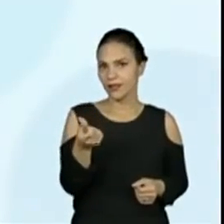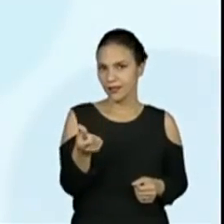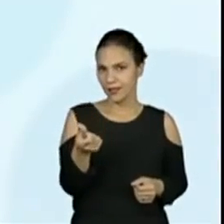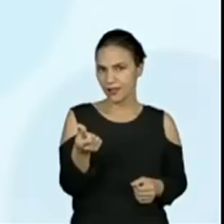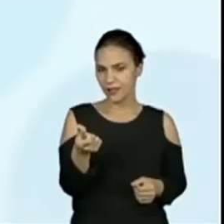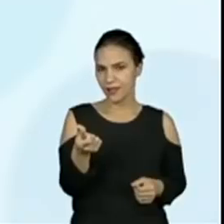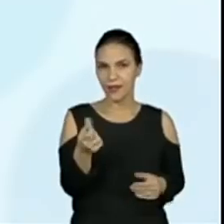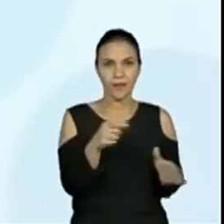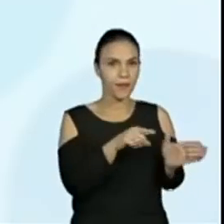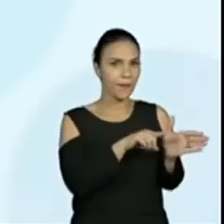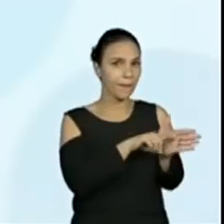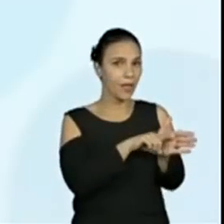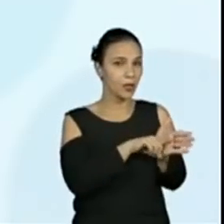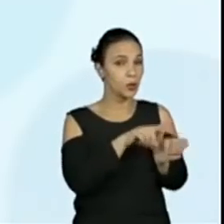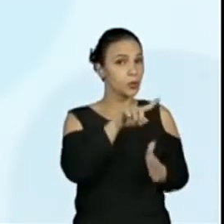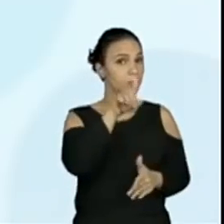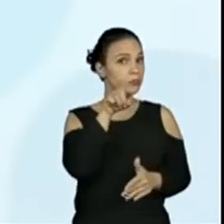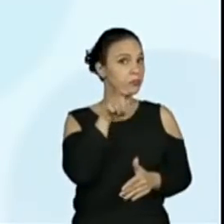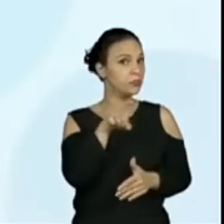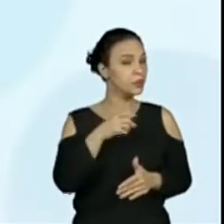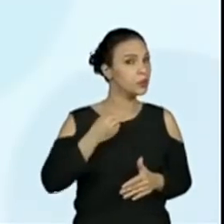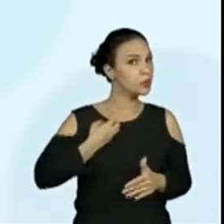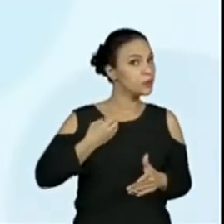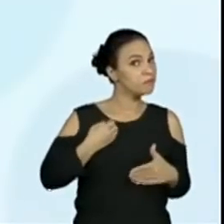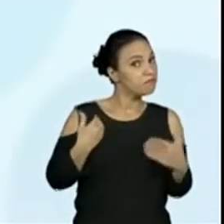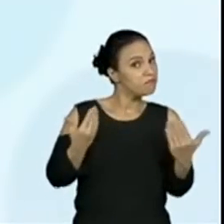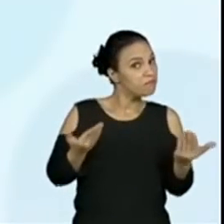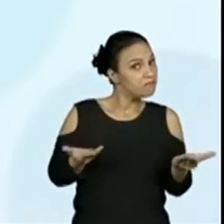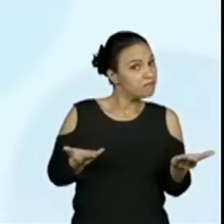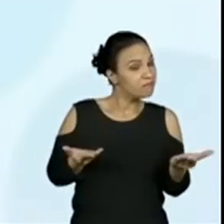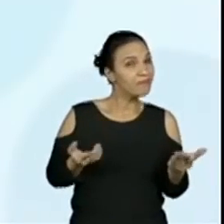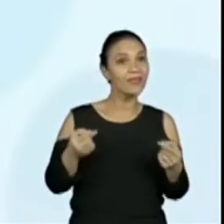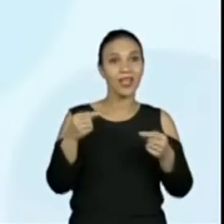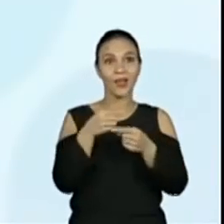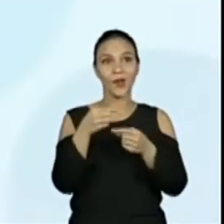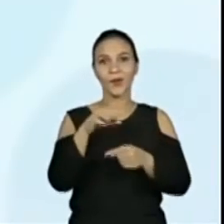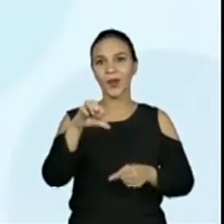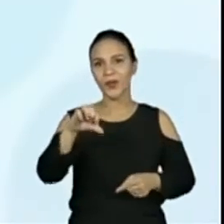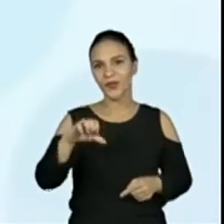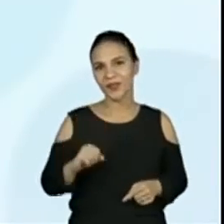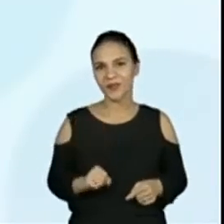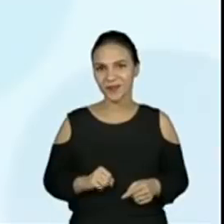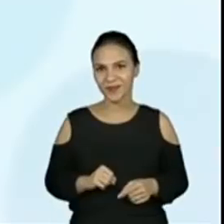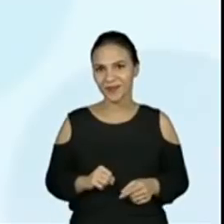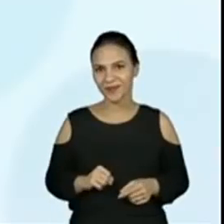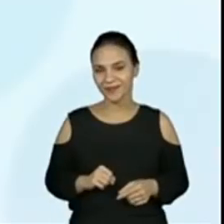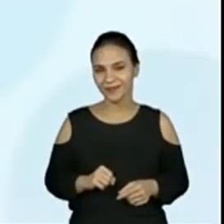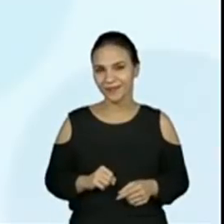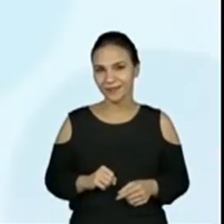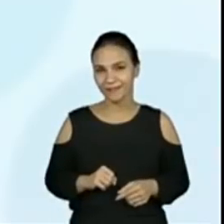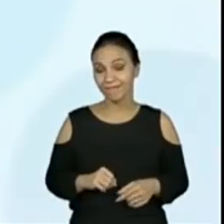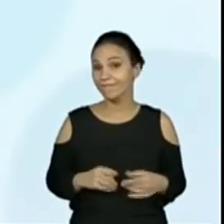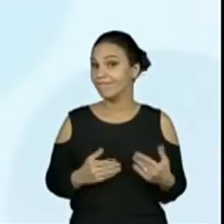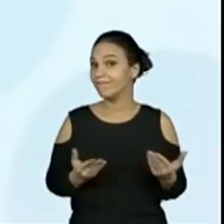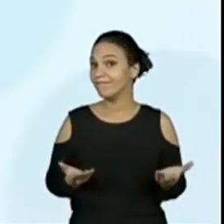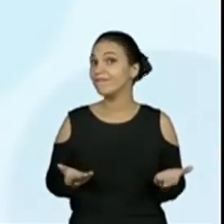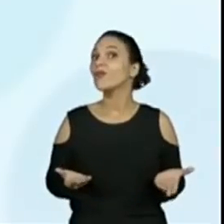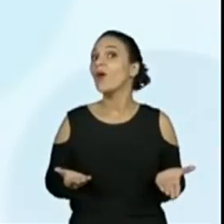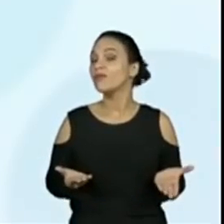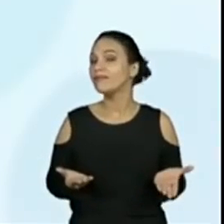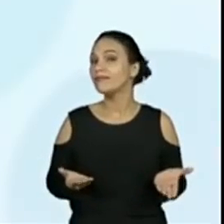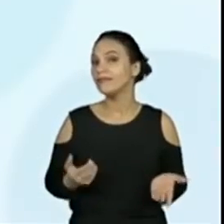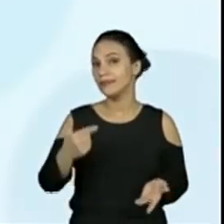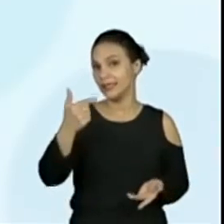76 menos algum número, que a gente ainda não sabe, é igual a 9. 76 menos algum número